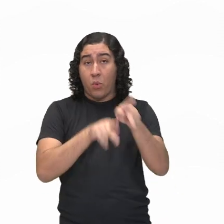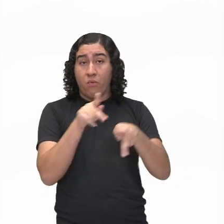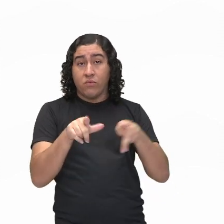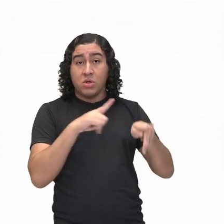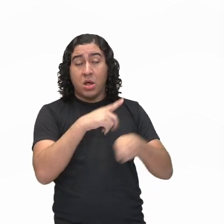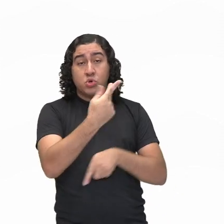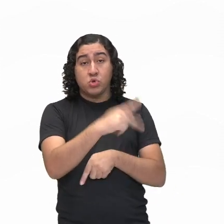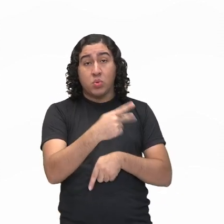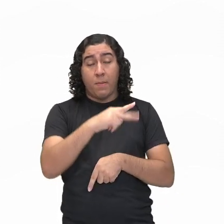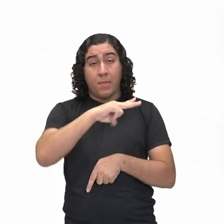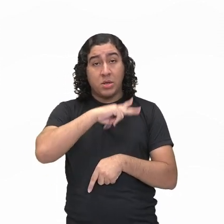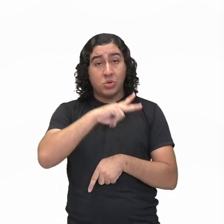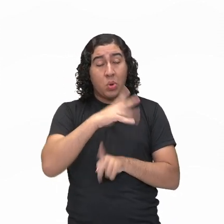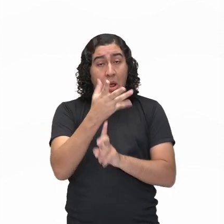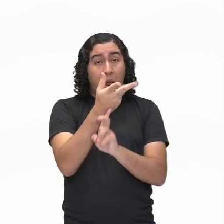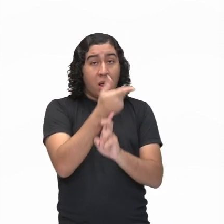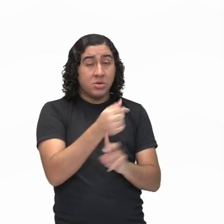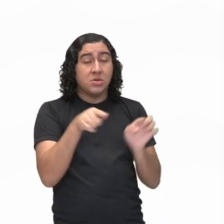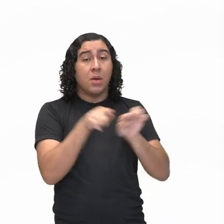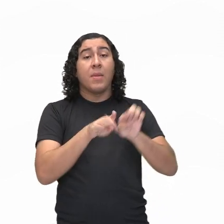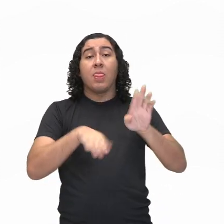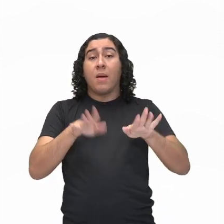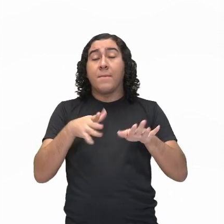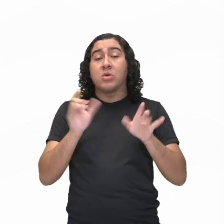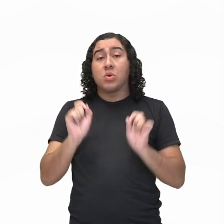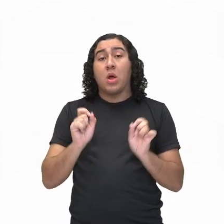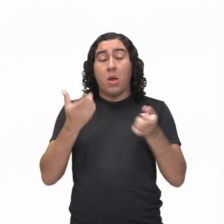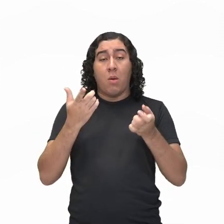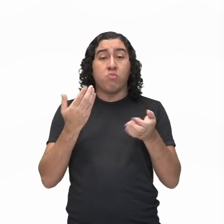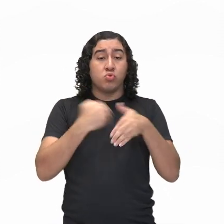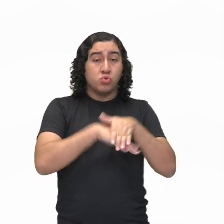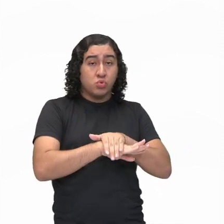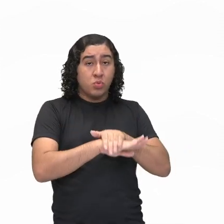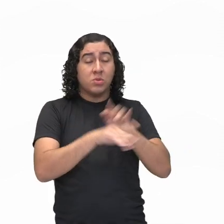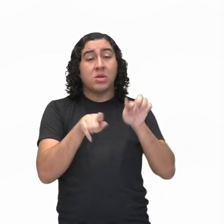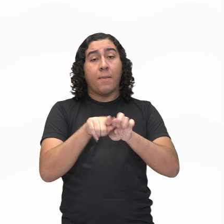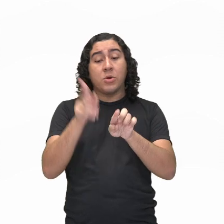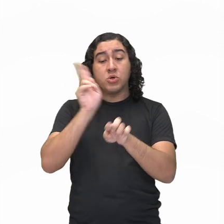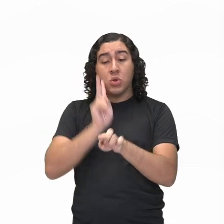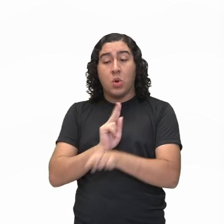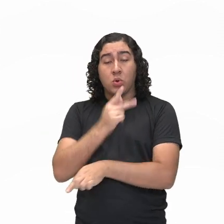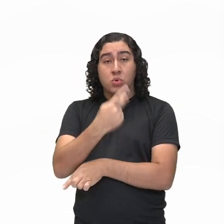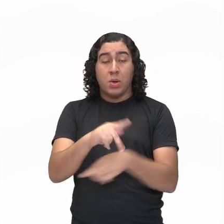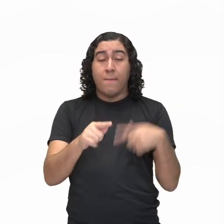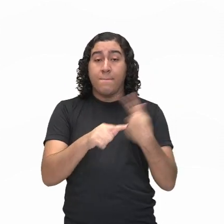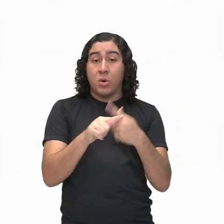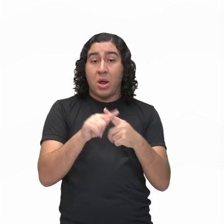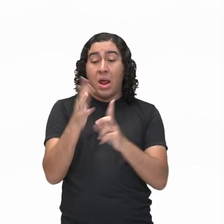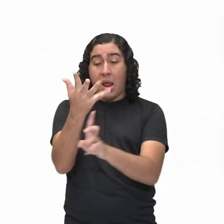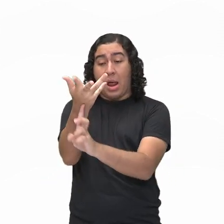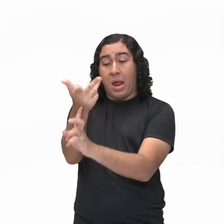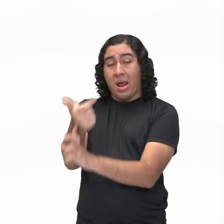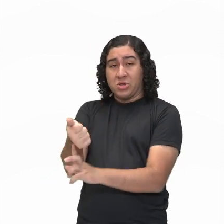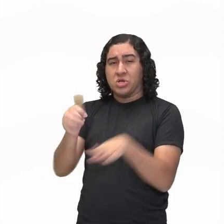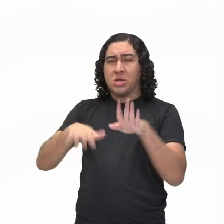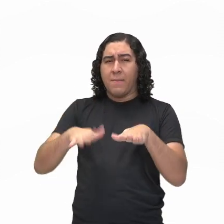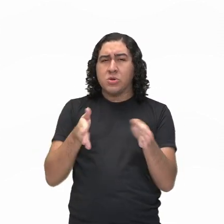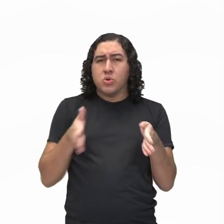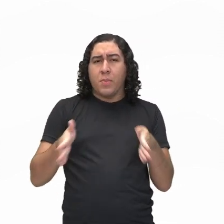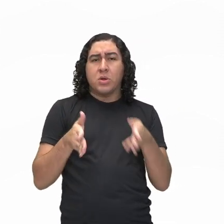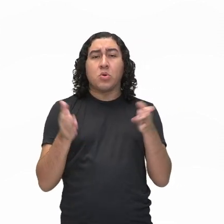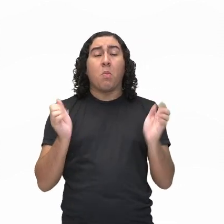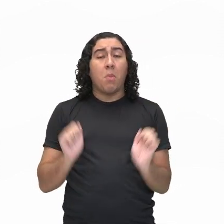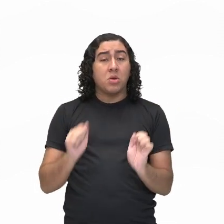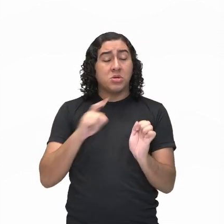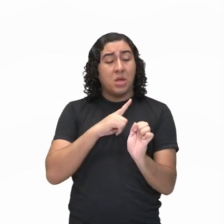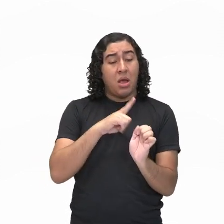define dependendo de seus costumes, valores e história. O que é arte para uma cultura e época, pode não ser para